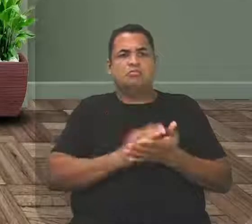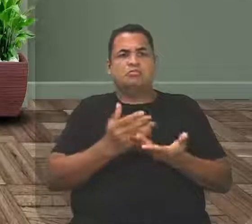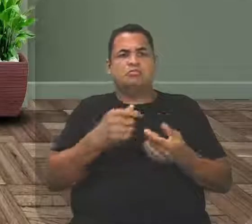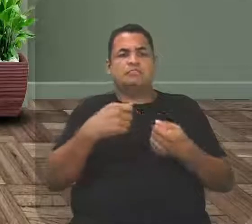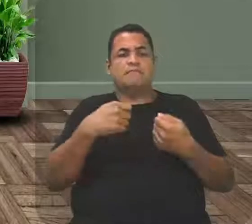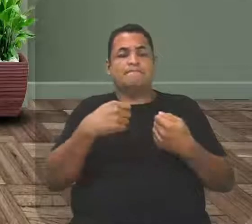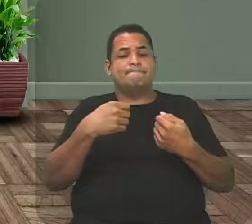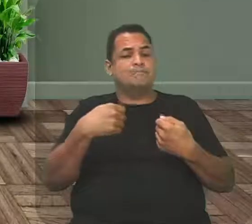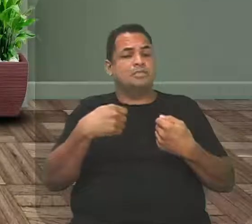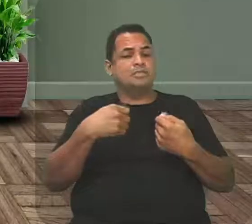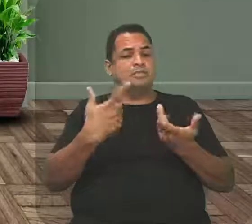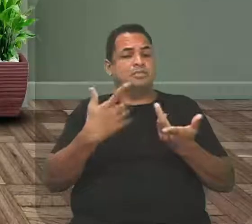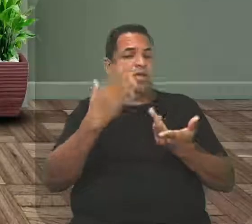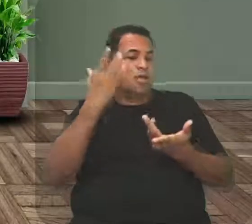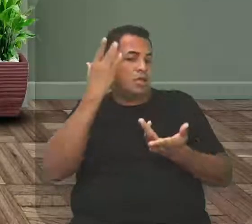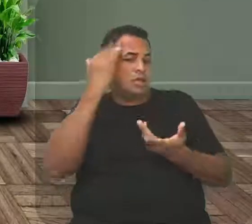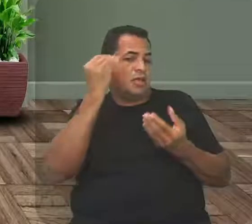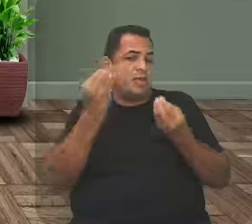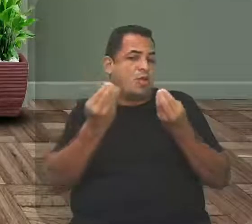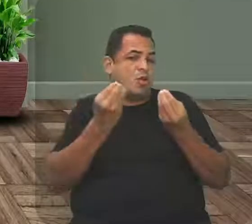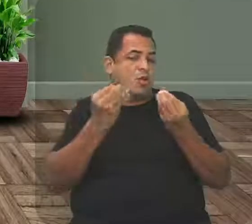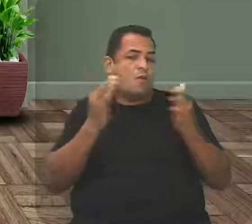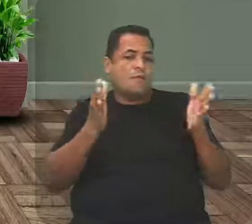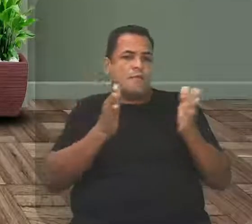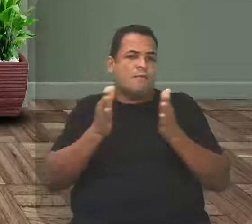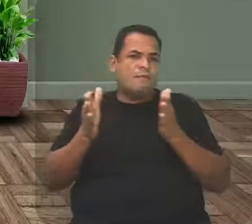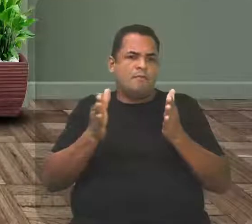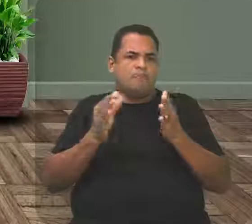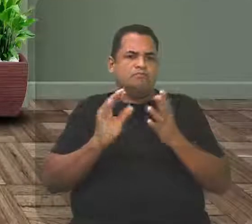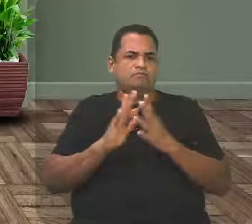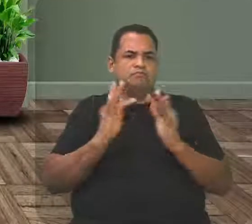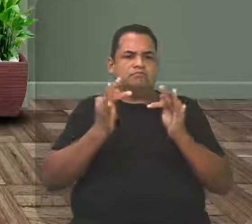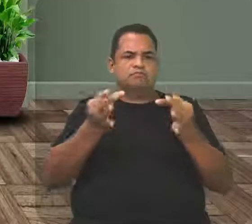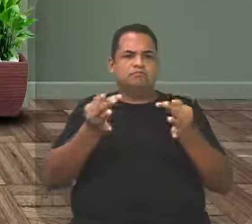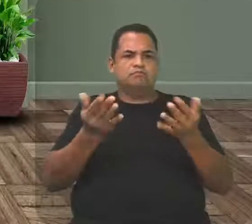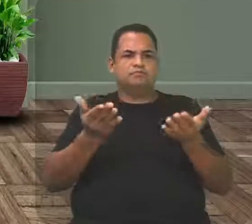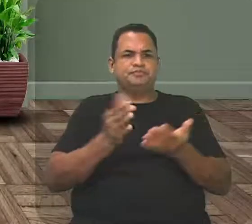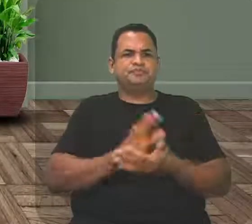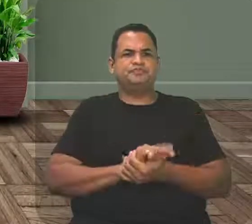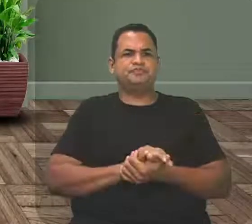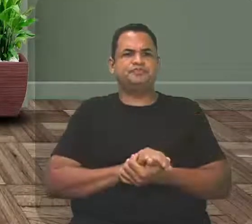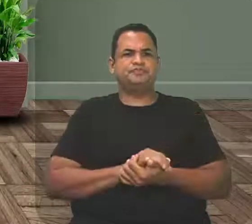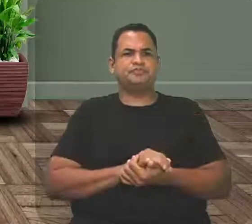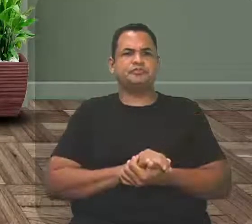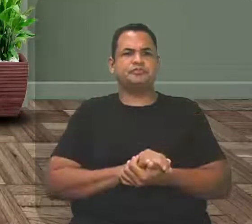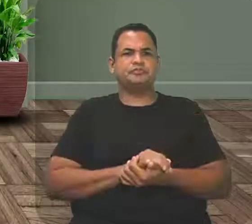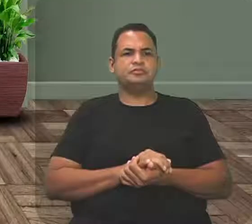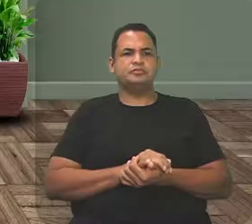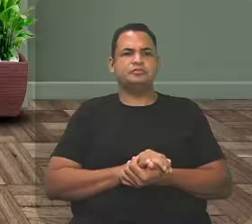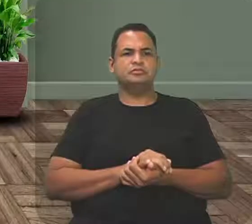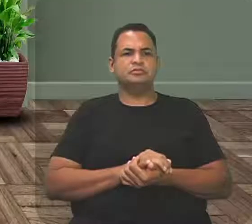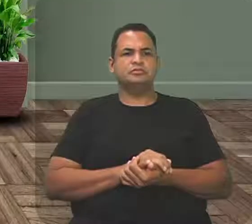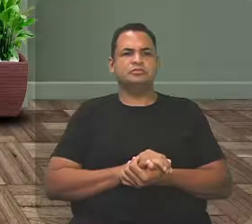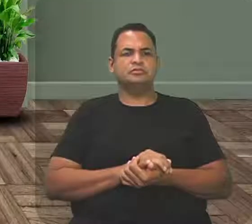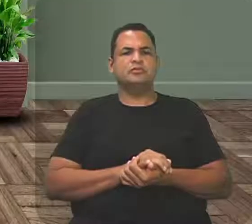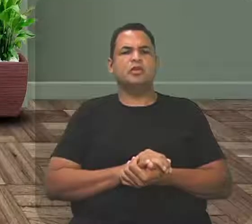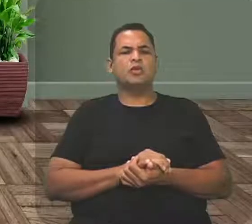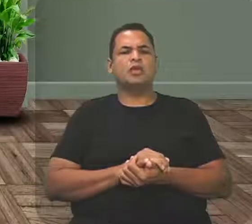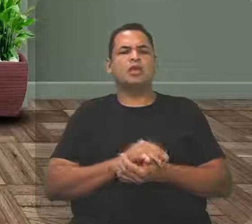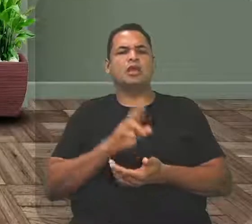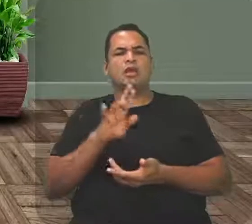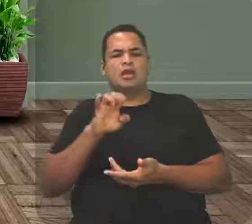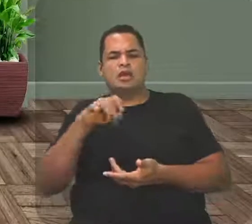precisa se localizar. Para a gente encerrar, professor Ricardo, só um pouquinho sobre a questão desse renascimento